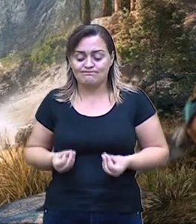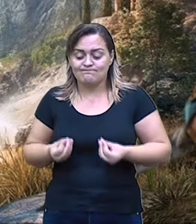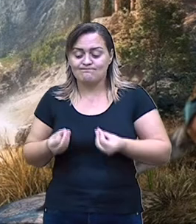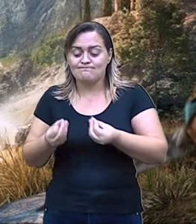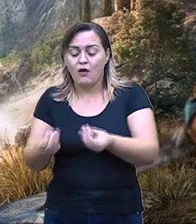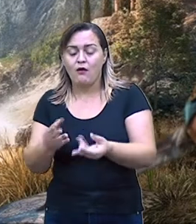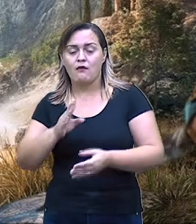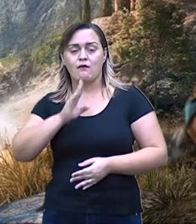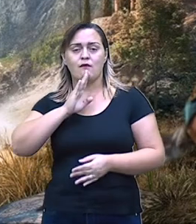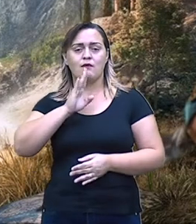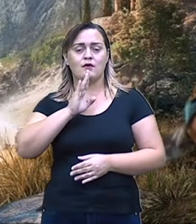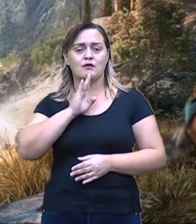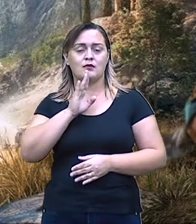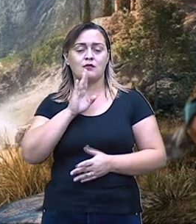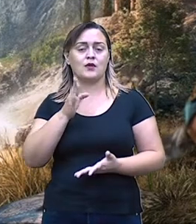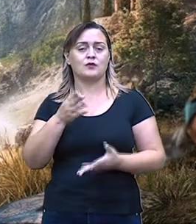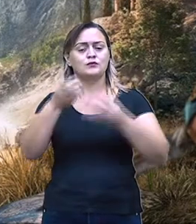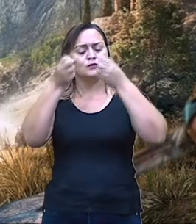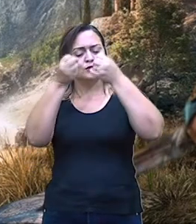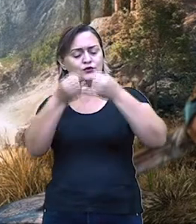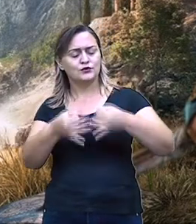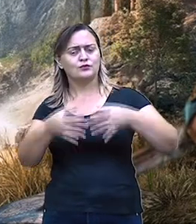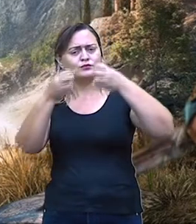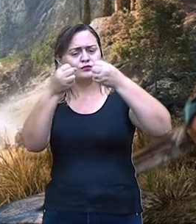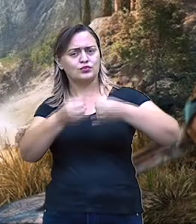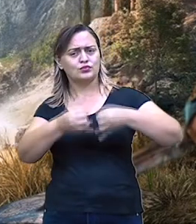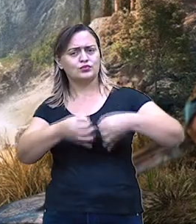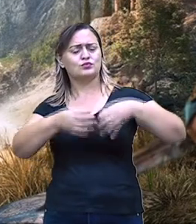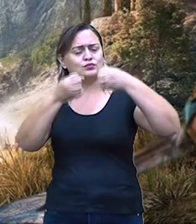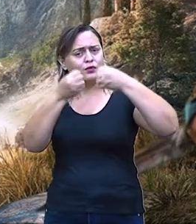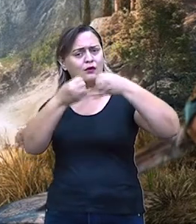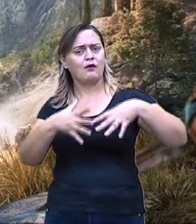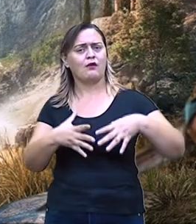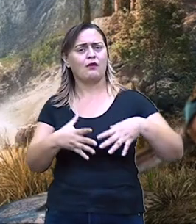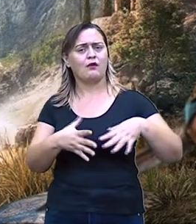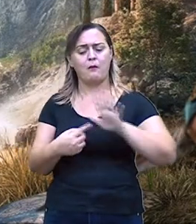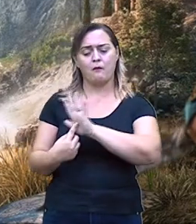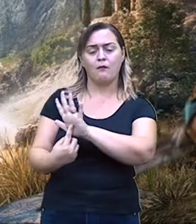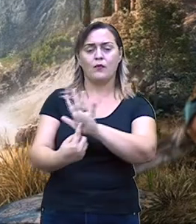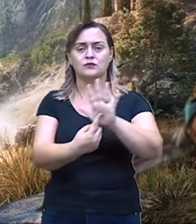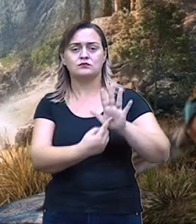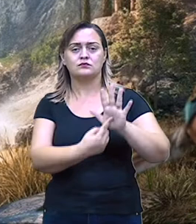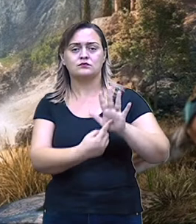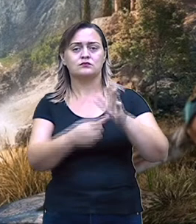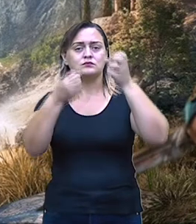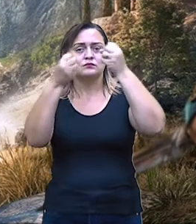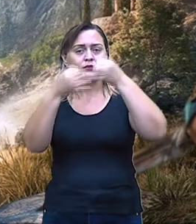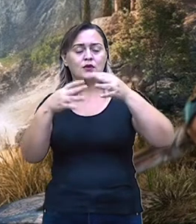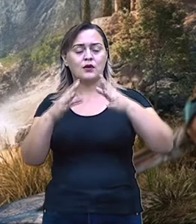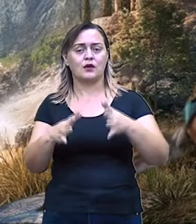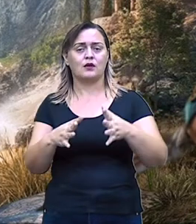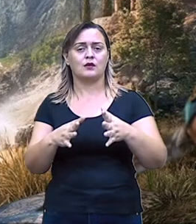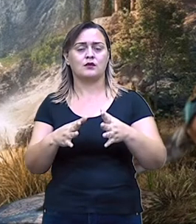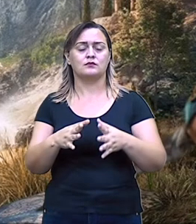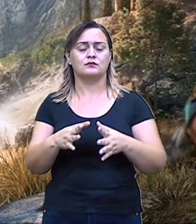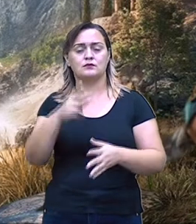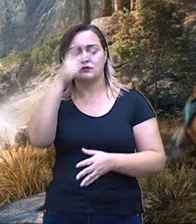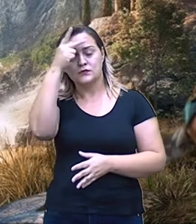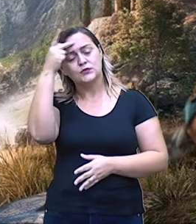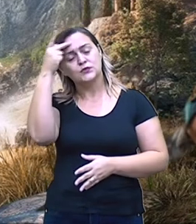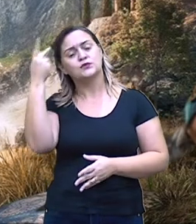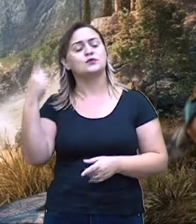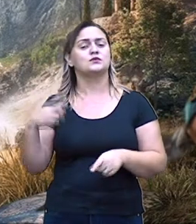tudo aquilo que era importante na vida das pessoas. O conhecimento místico era transmitido através de